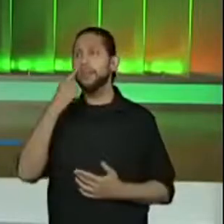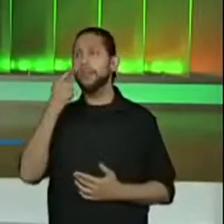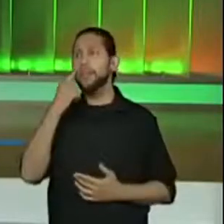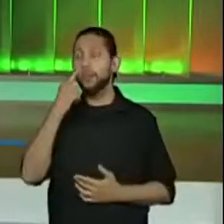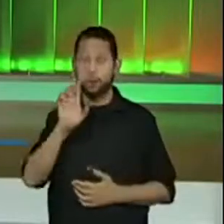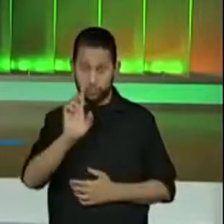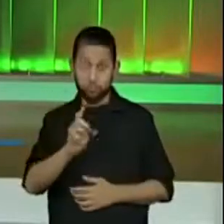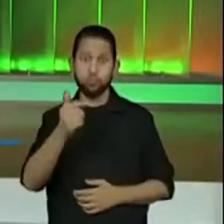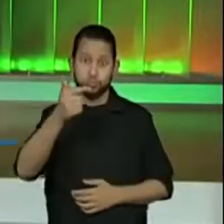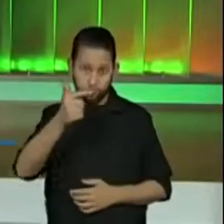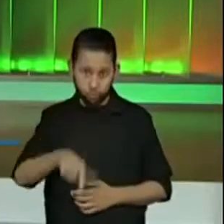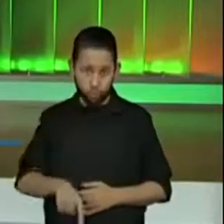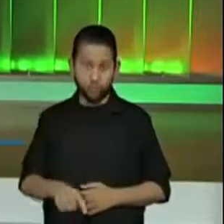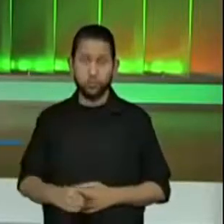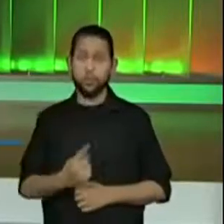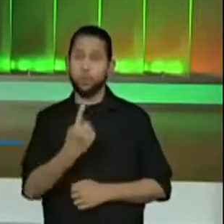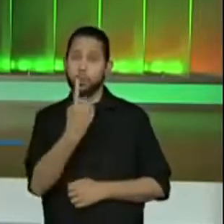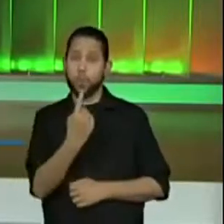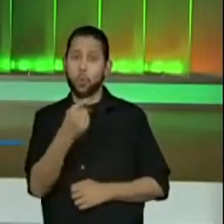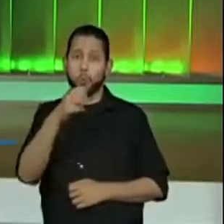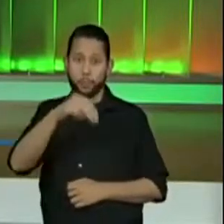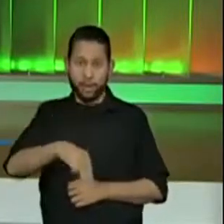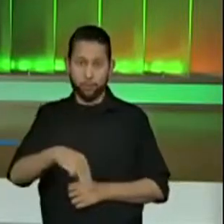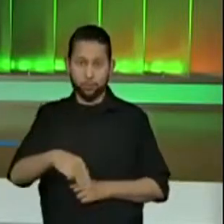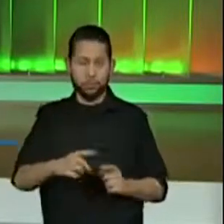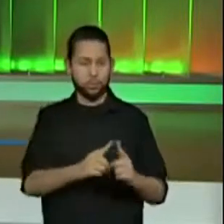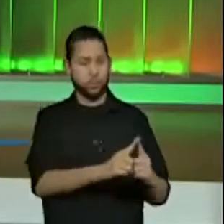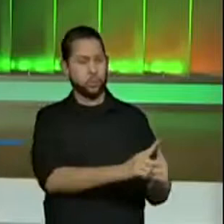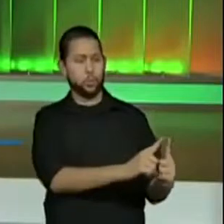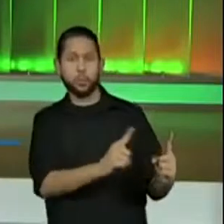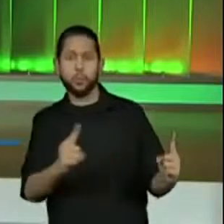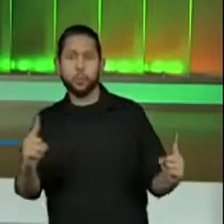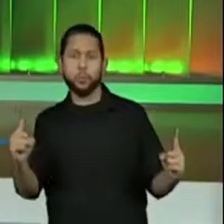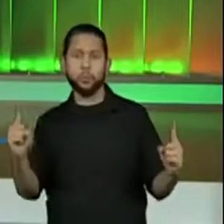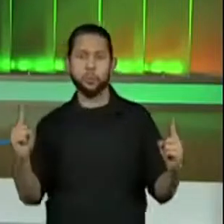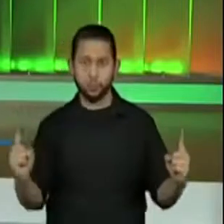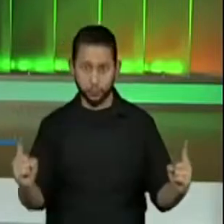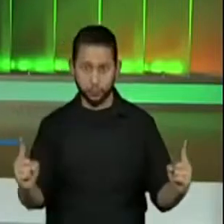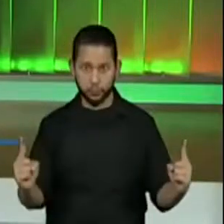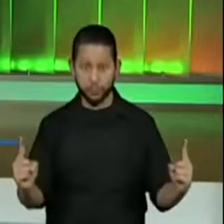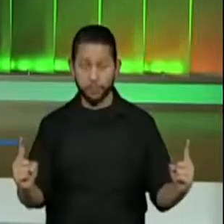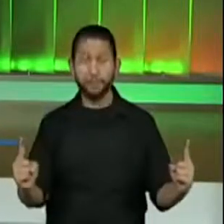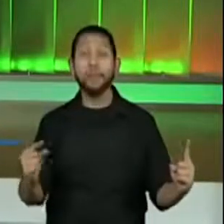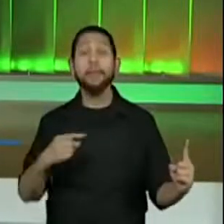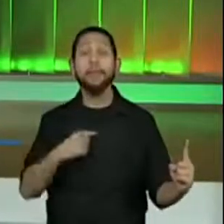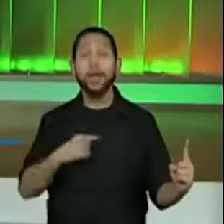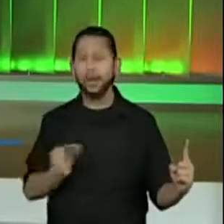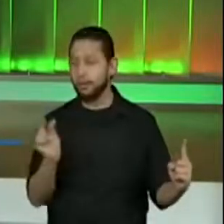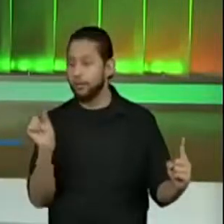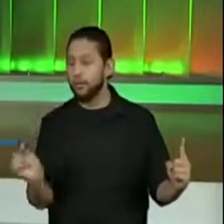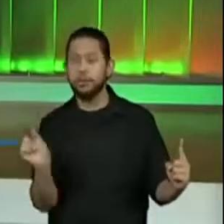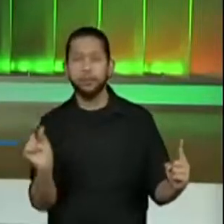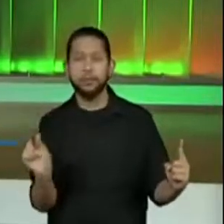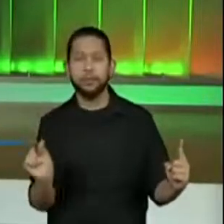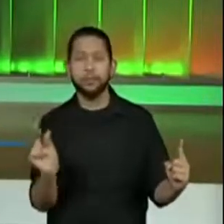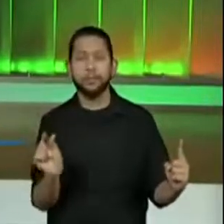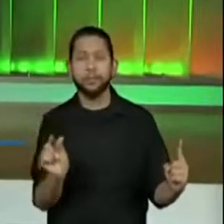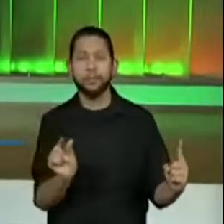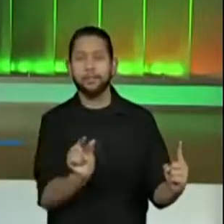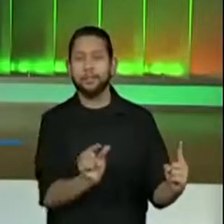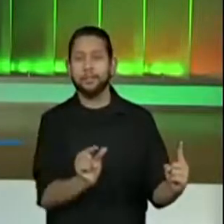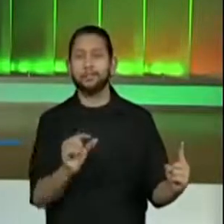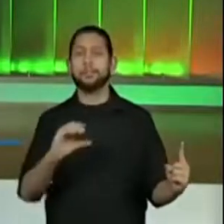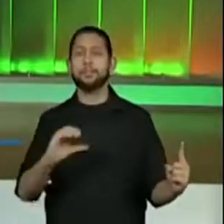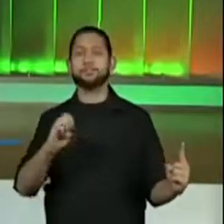respondendo, hein? A Pro Isabel diz que os alunos da escola... Ah, não. A Isabele respondeu. Que mais?